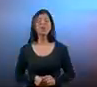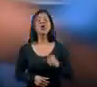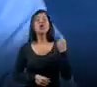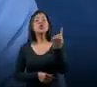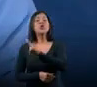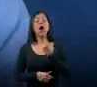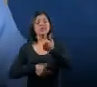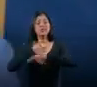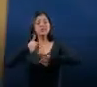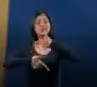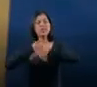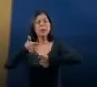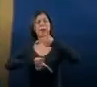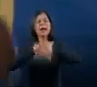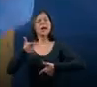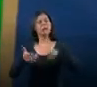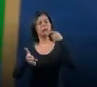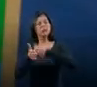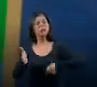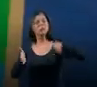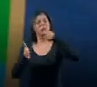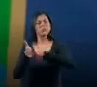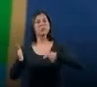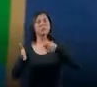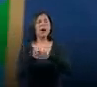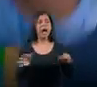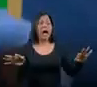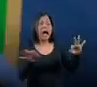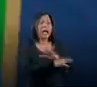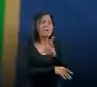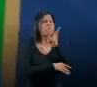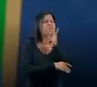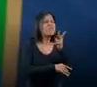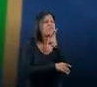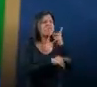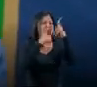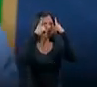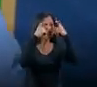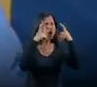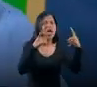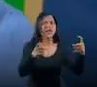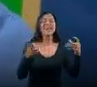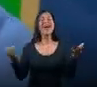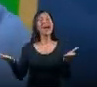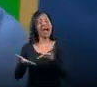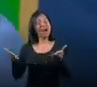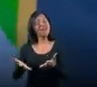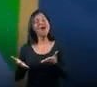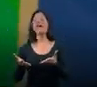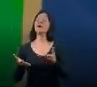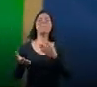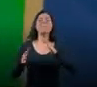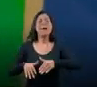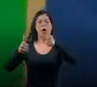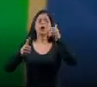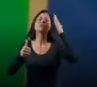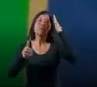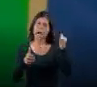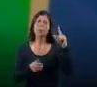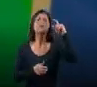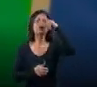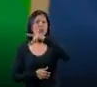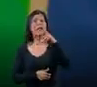Nós trabalhamos intensamente para sair da cidade mais violenta para essa cidade que está hoje. E tem seus desafios, que nós